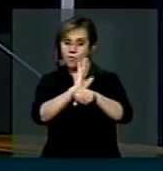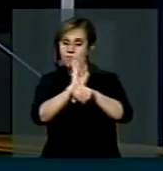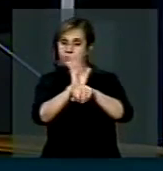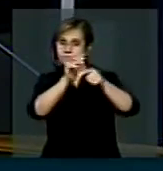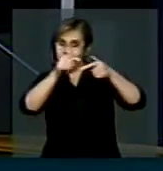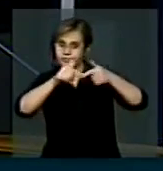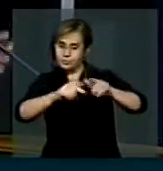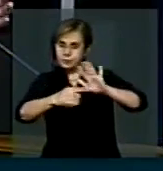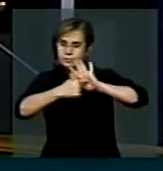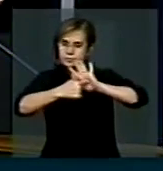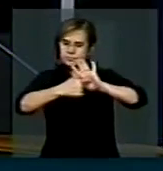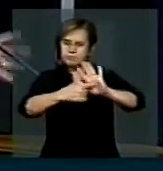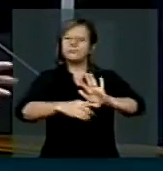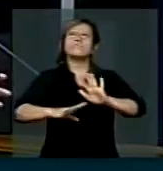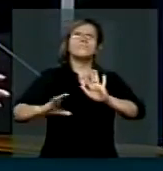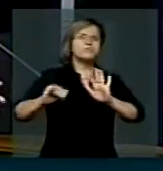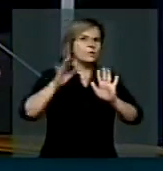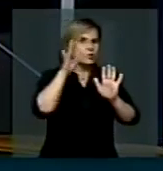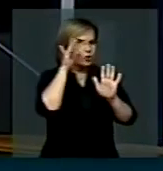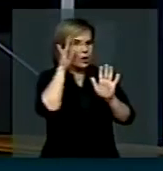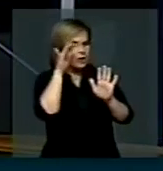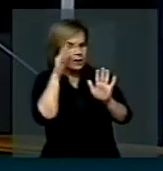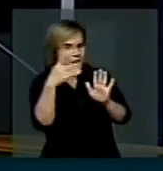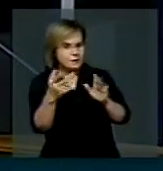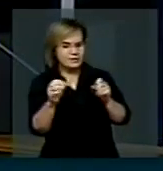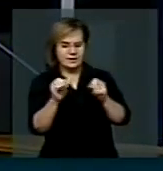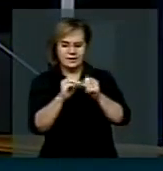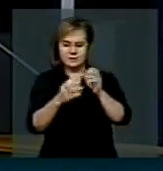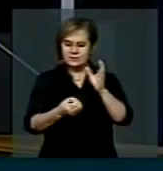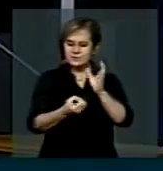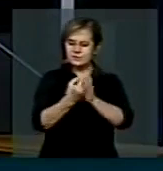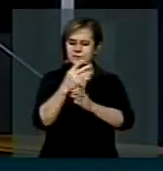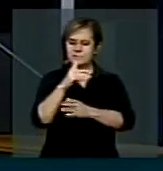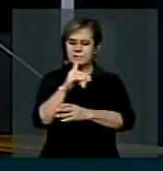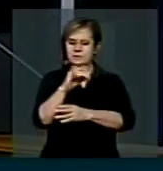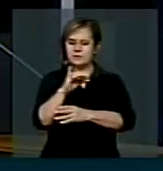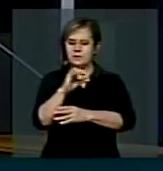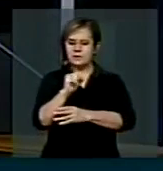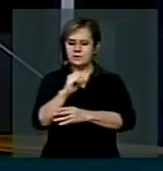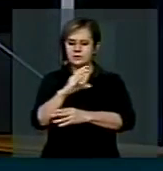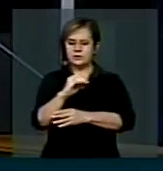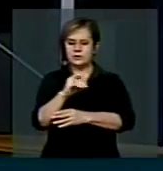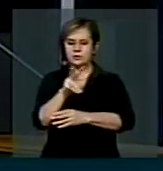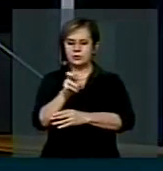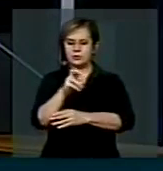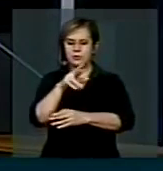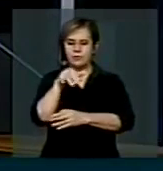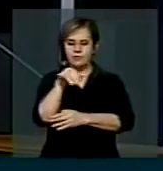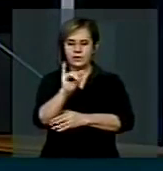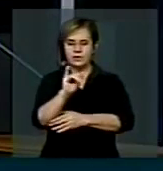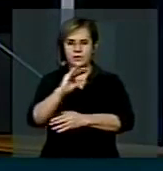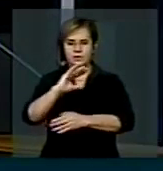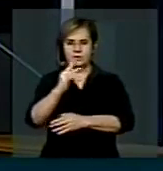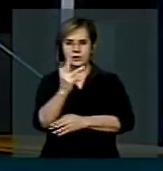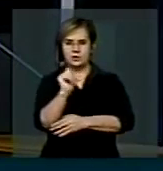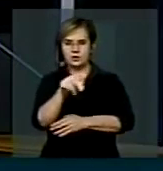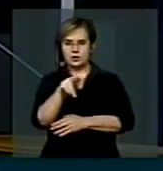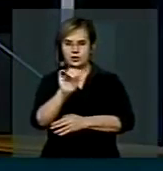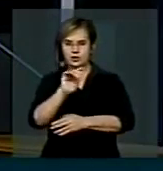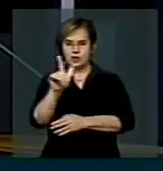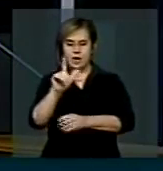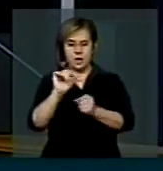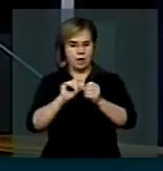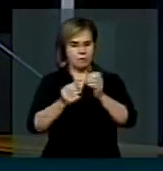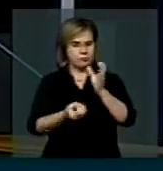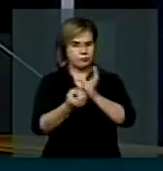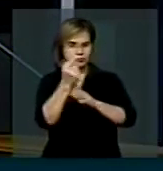muito interessante, produzido pela Discovery, um documentário da Discovery Channel, que produziu,